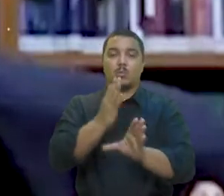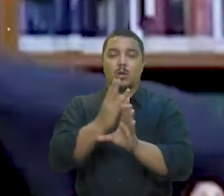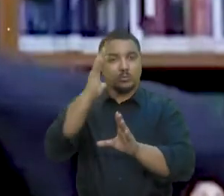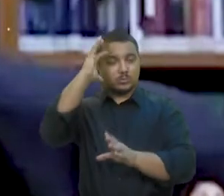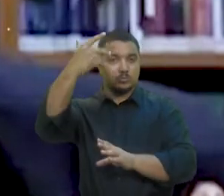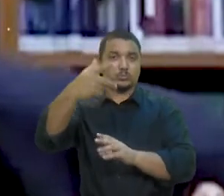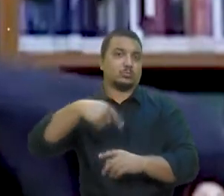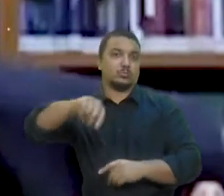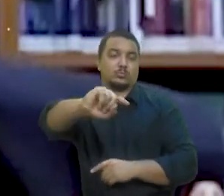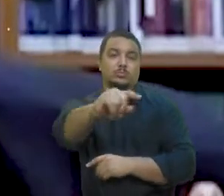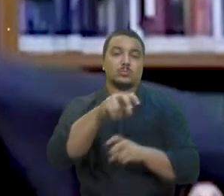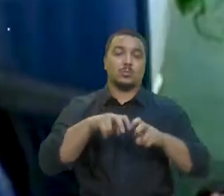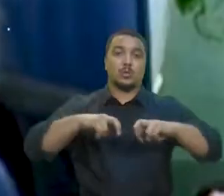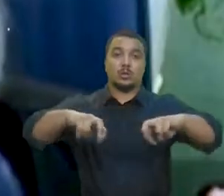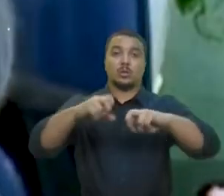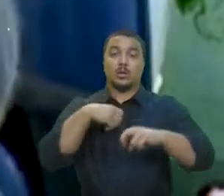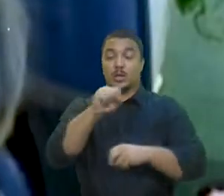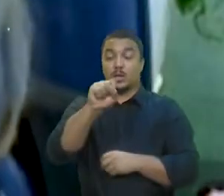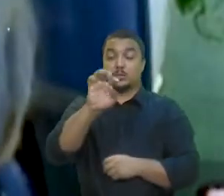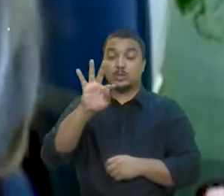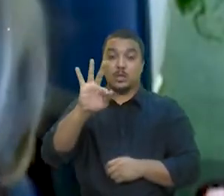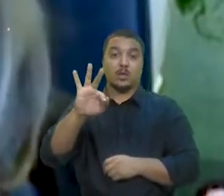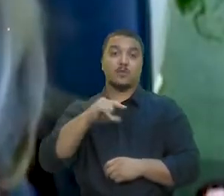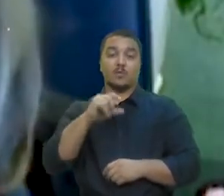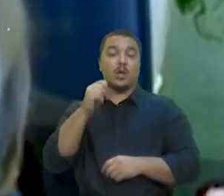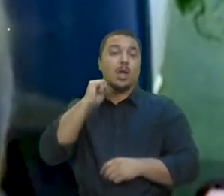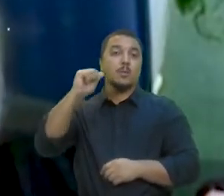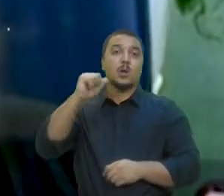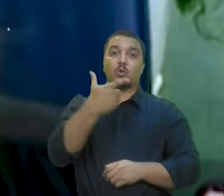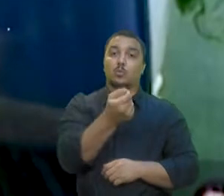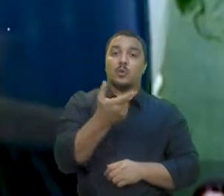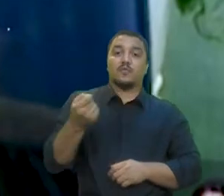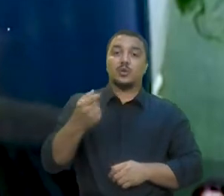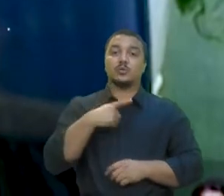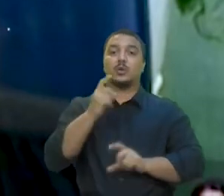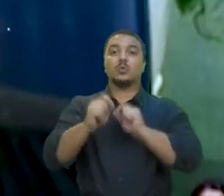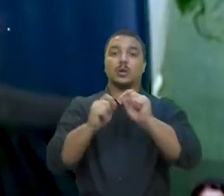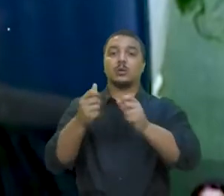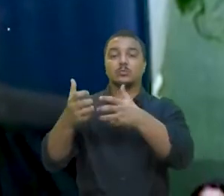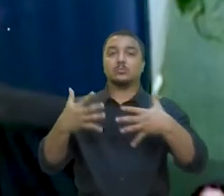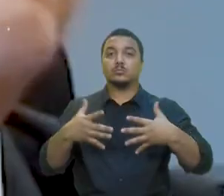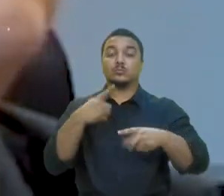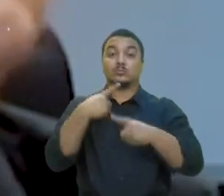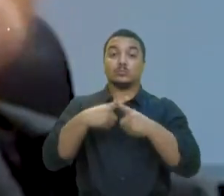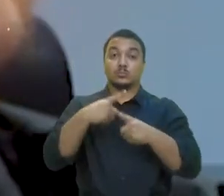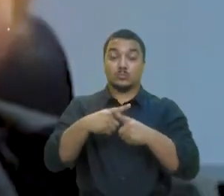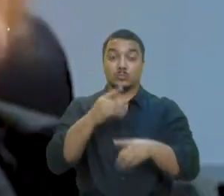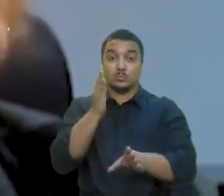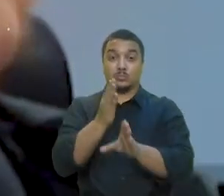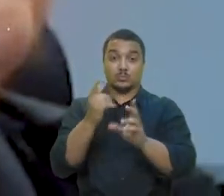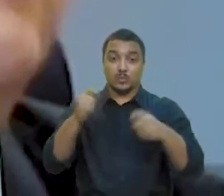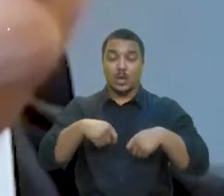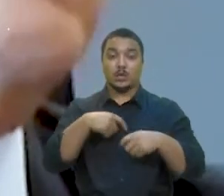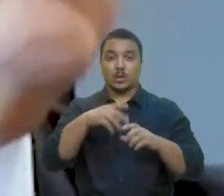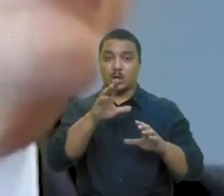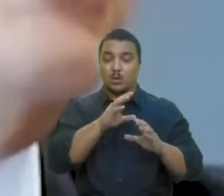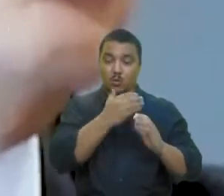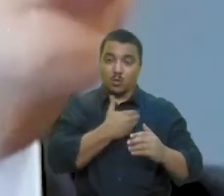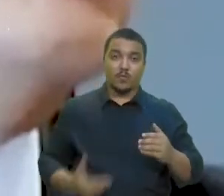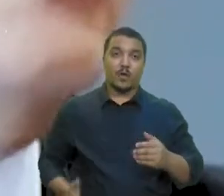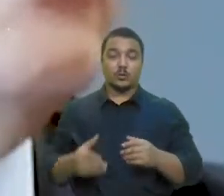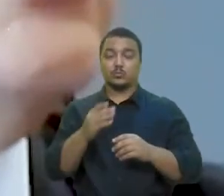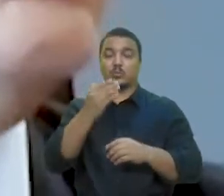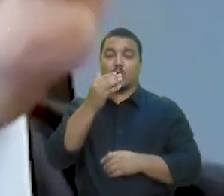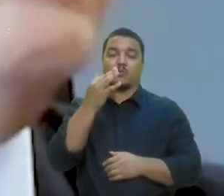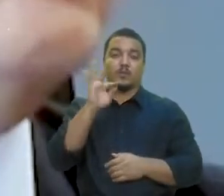pelo plenário do STF em abril de 2020, que estabeleceu a competência concorrente da União, Estados, Municípios